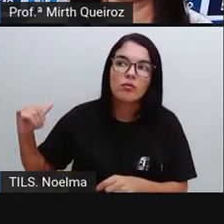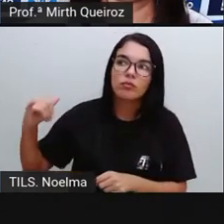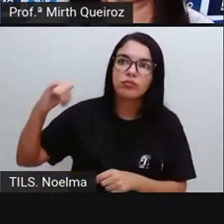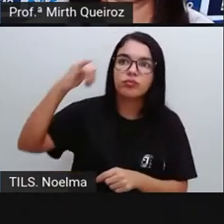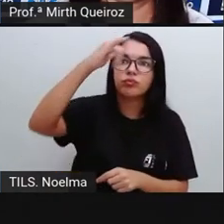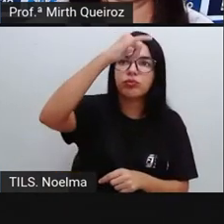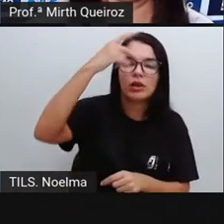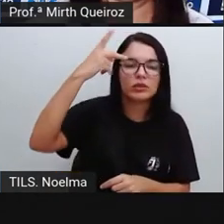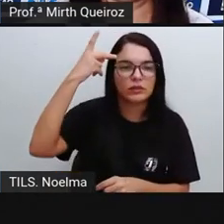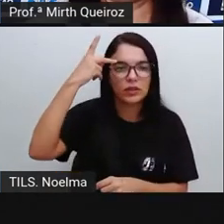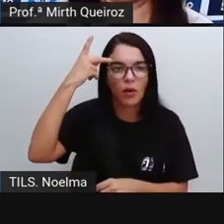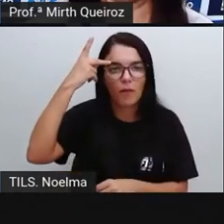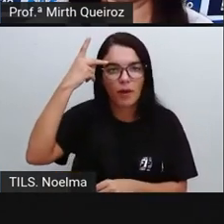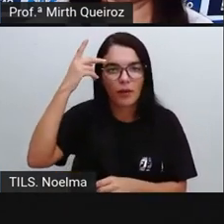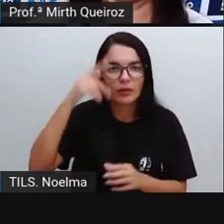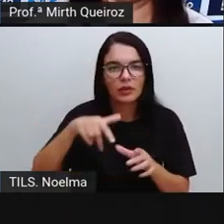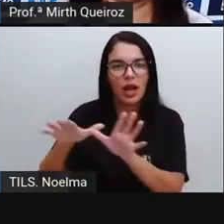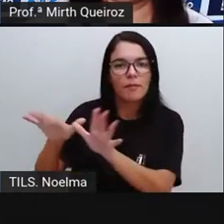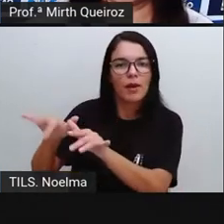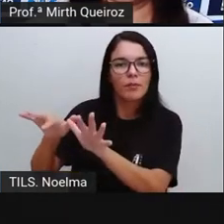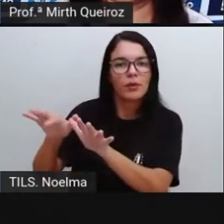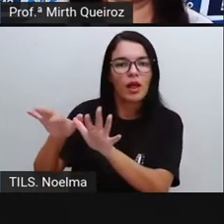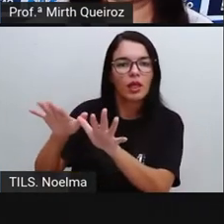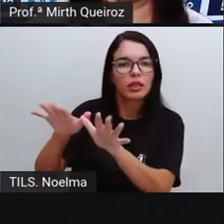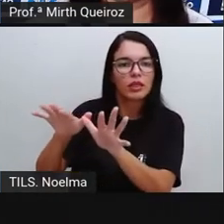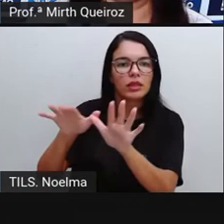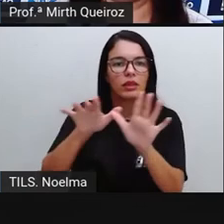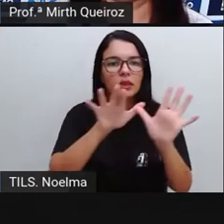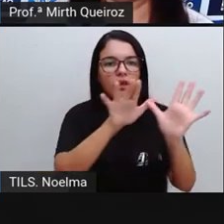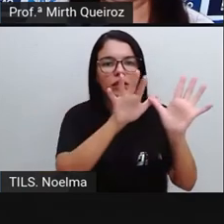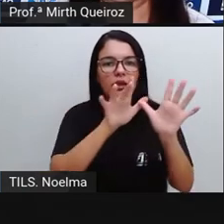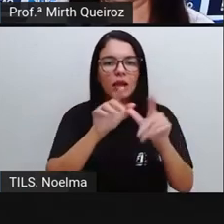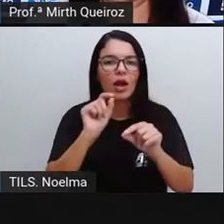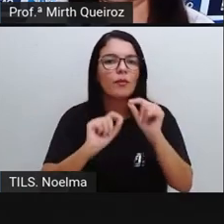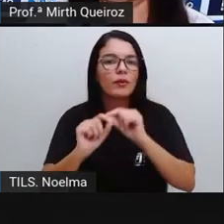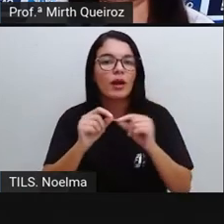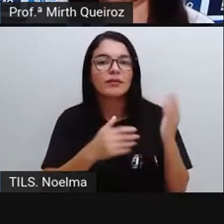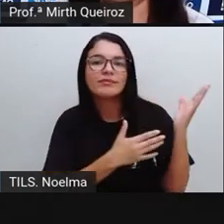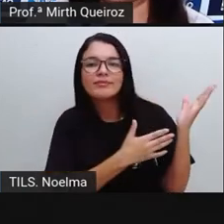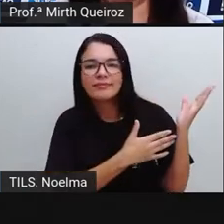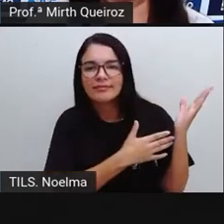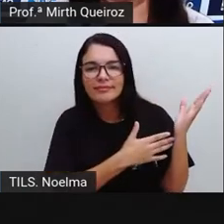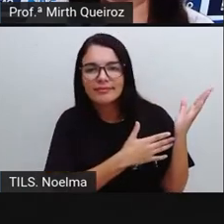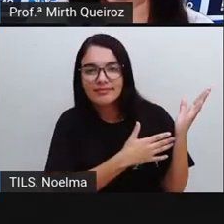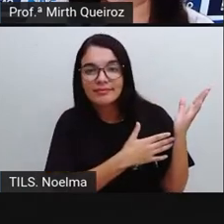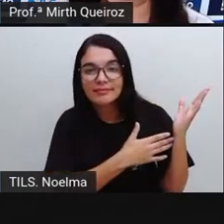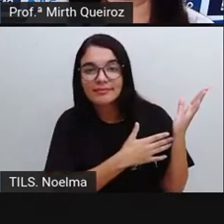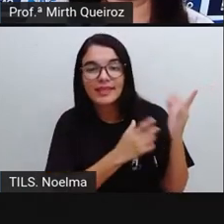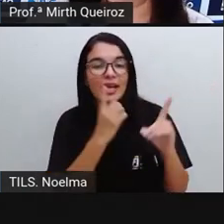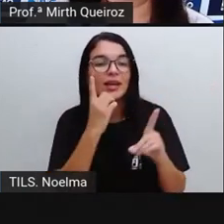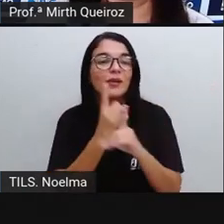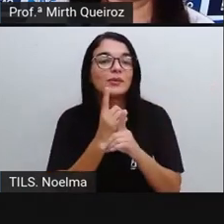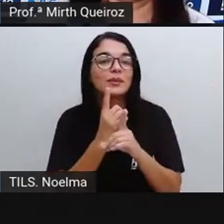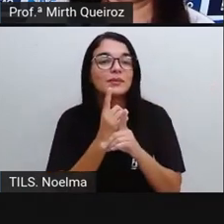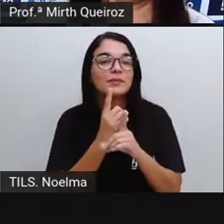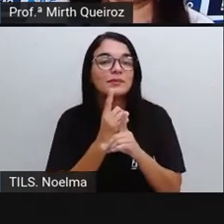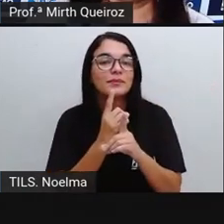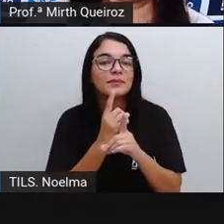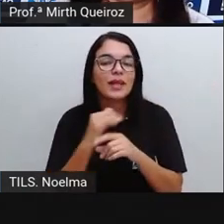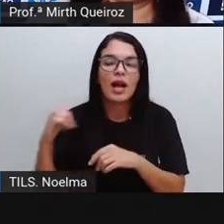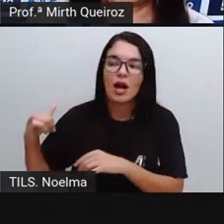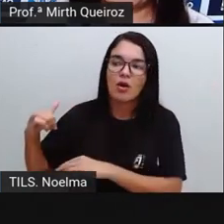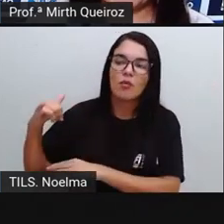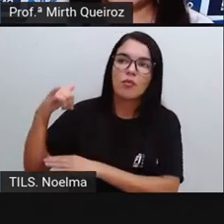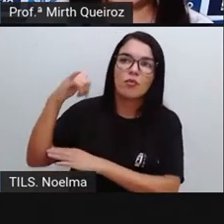Paulo, e o da borboleta, né? É Dance Boy. E o da borboleta, se encontra no